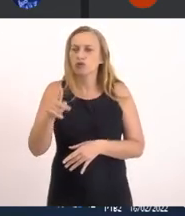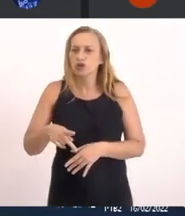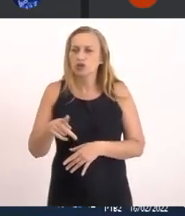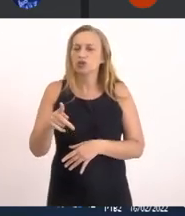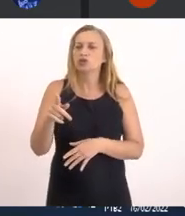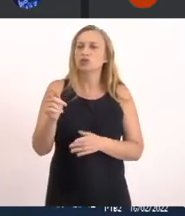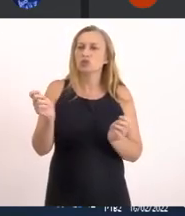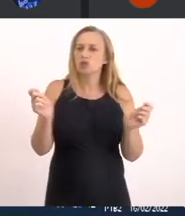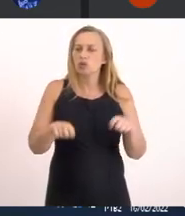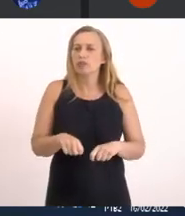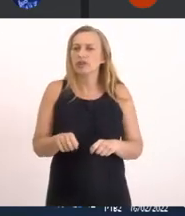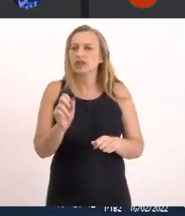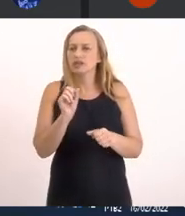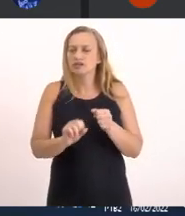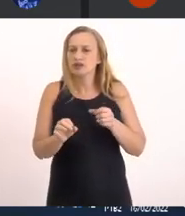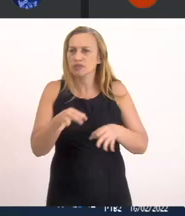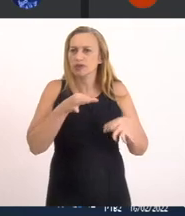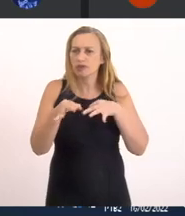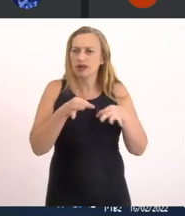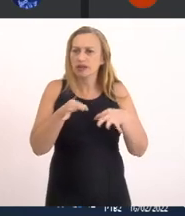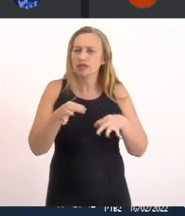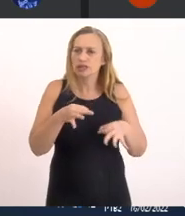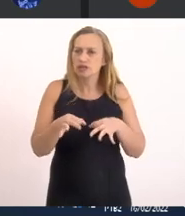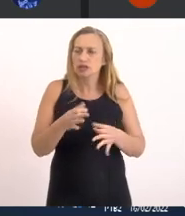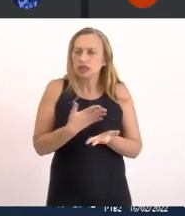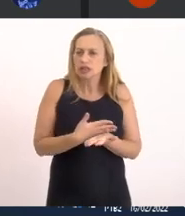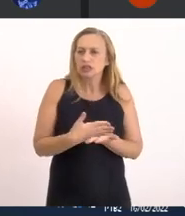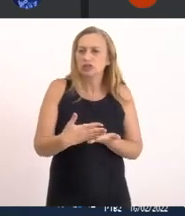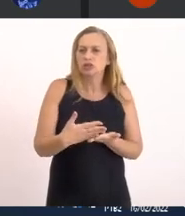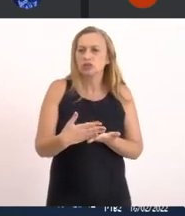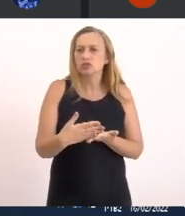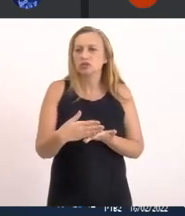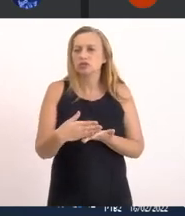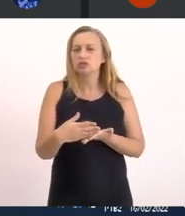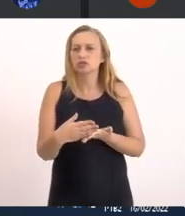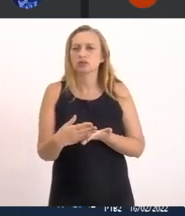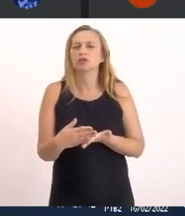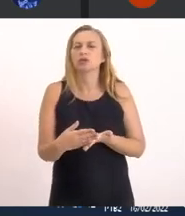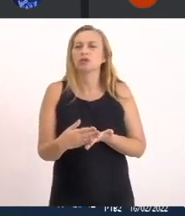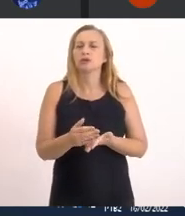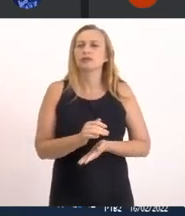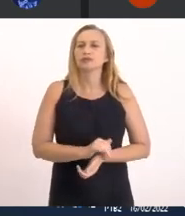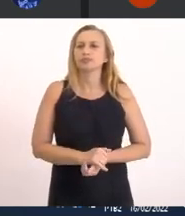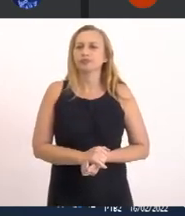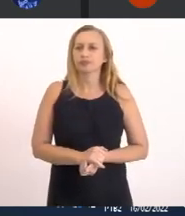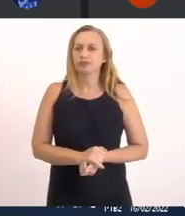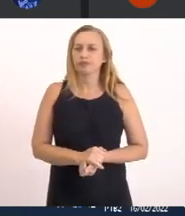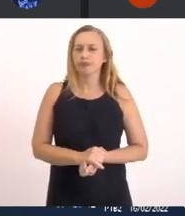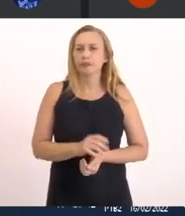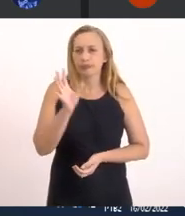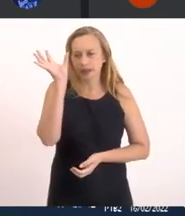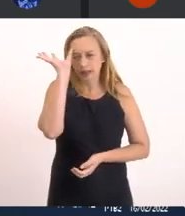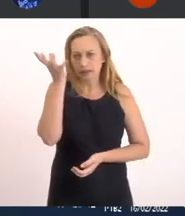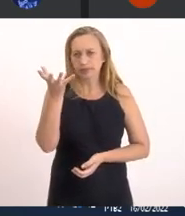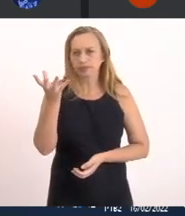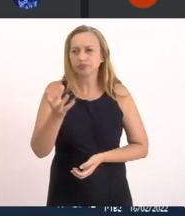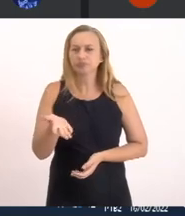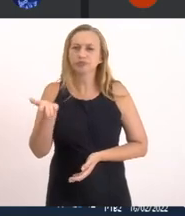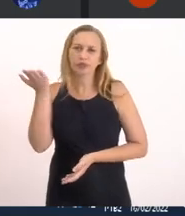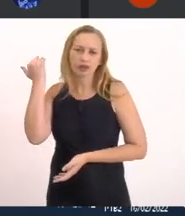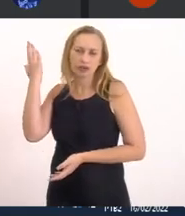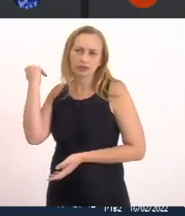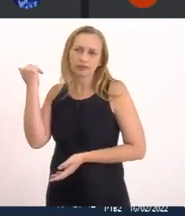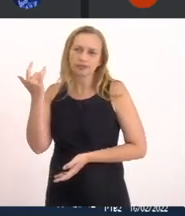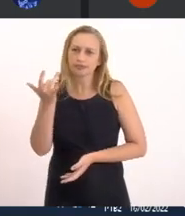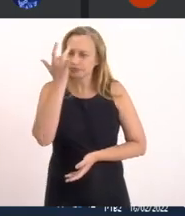muita competência Fez E a Cervende Deu início Nesse processo Com a solução Adotada Na época Que era